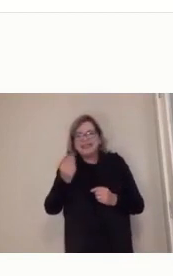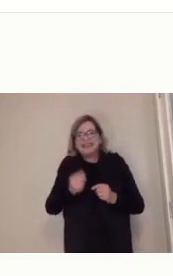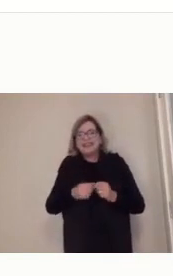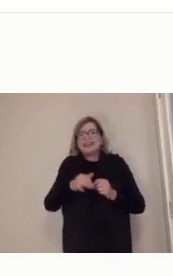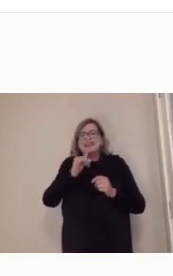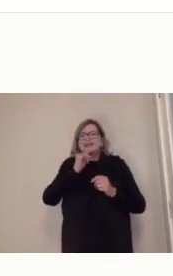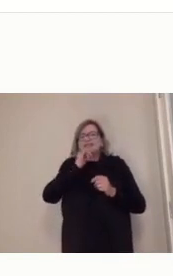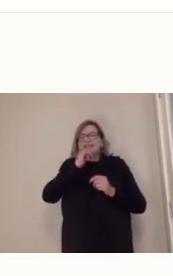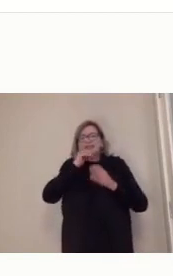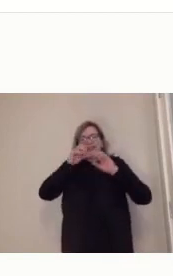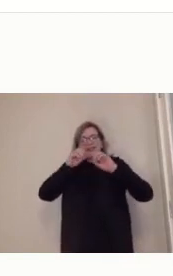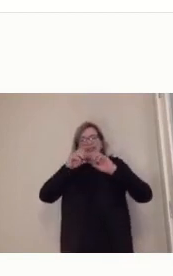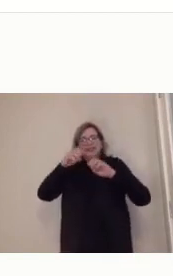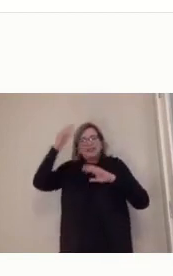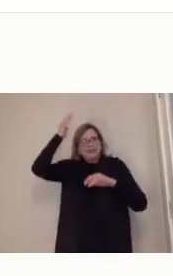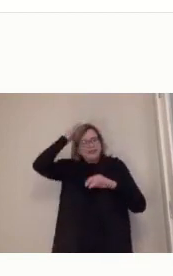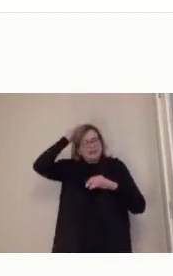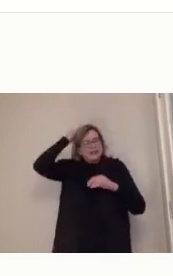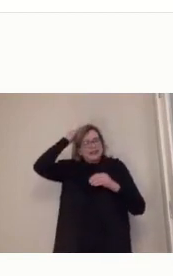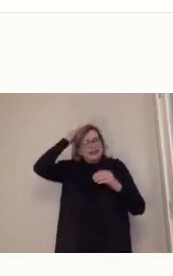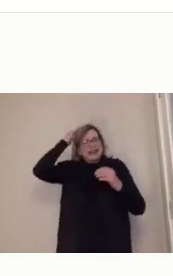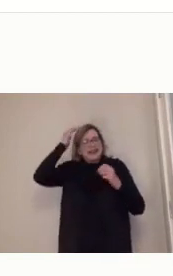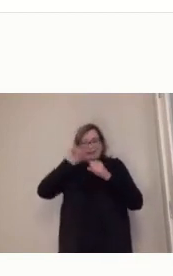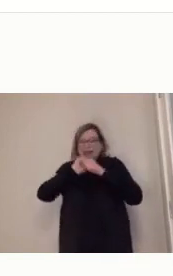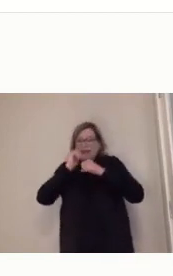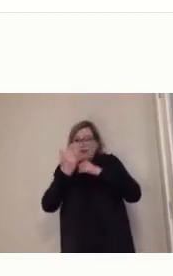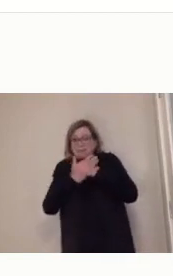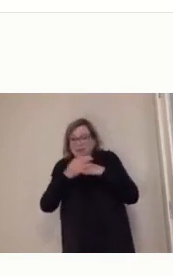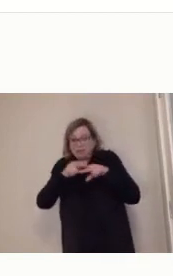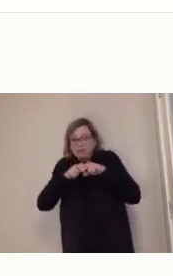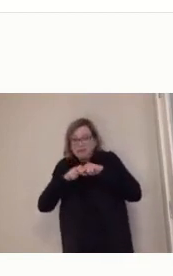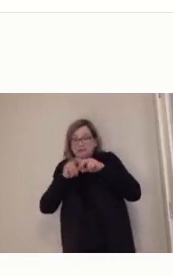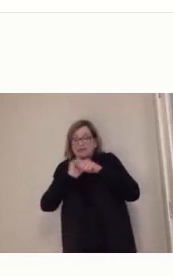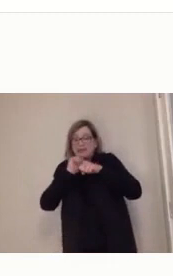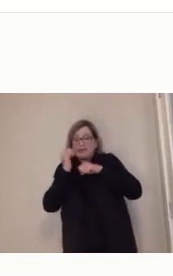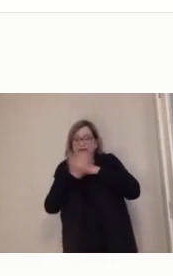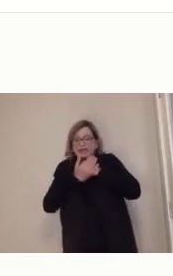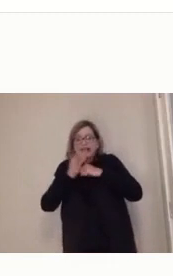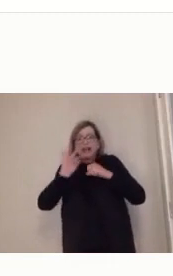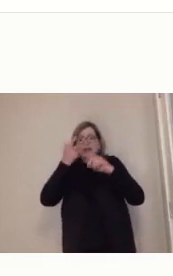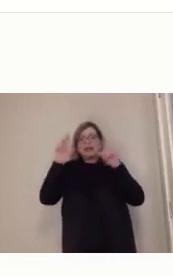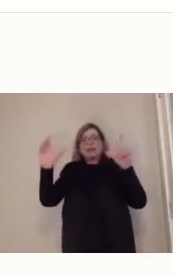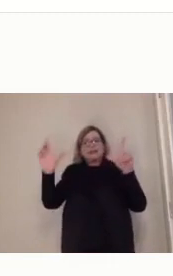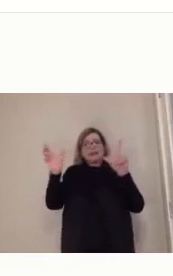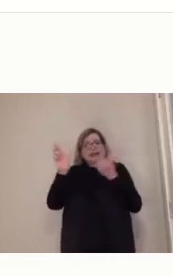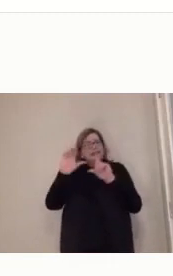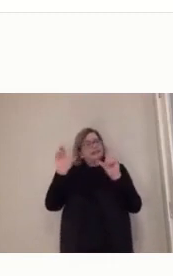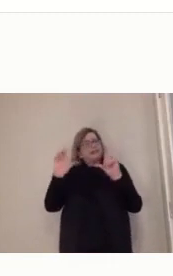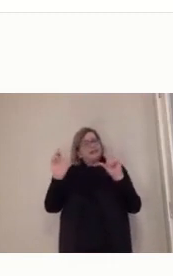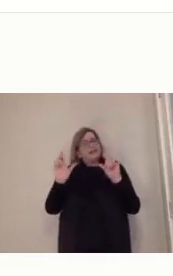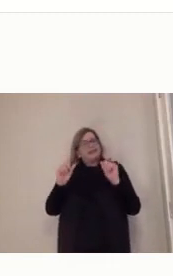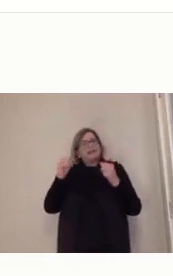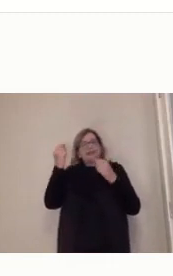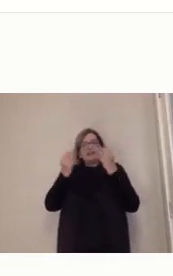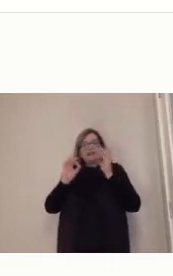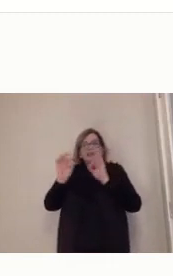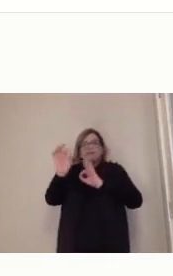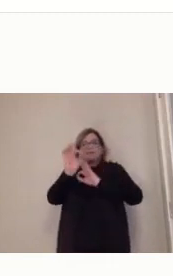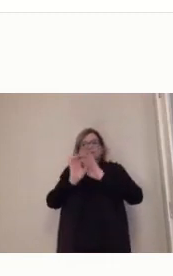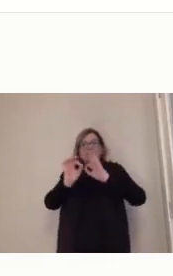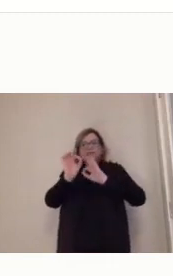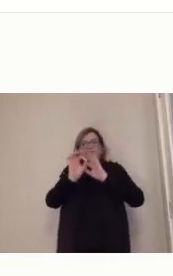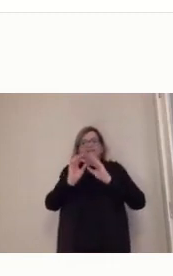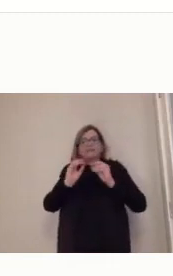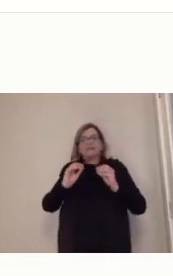Isso acontece? Acontece ainda, mas não com tanta velocidade como aconteceu há um tempo atrás. E a gente